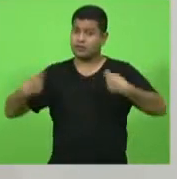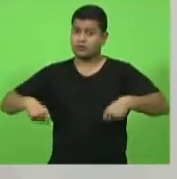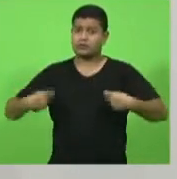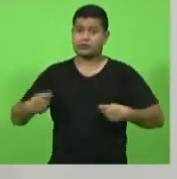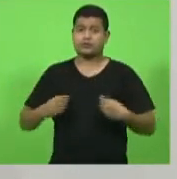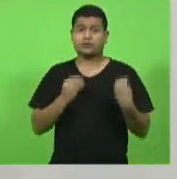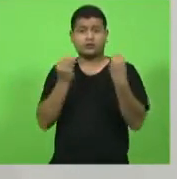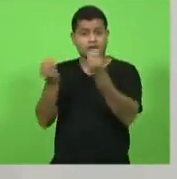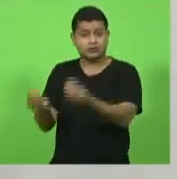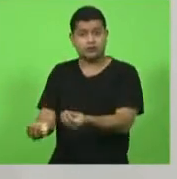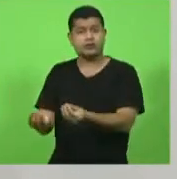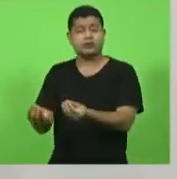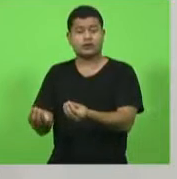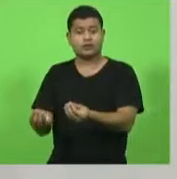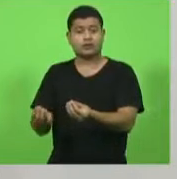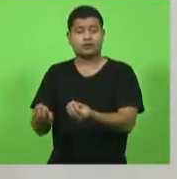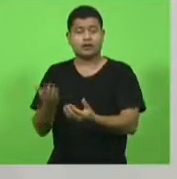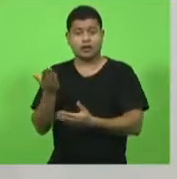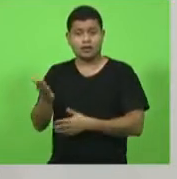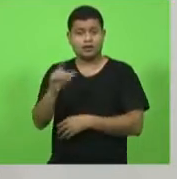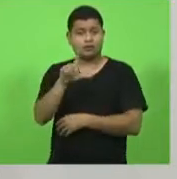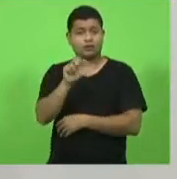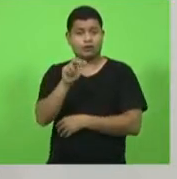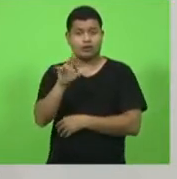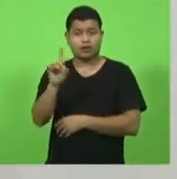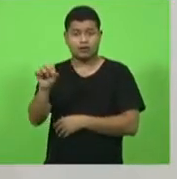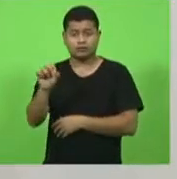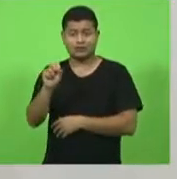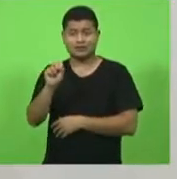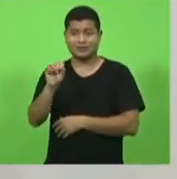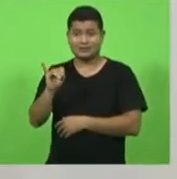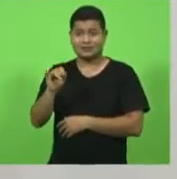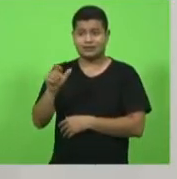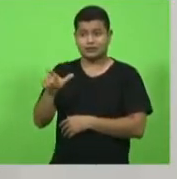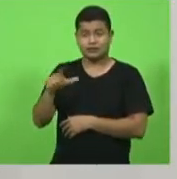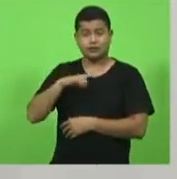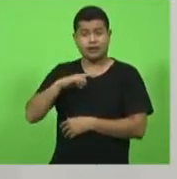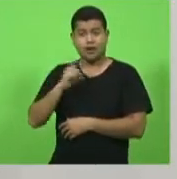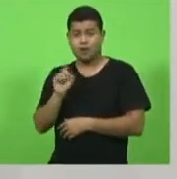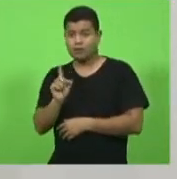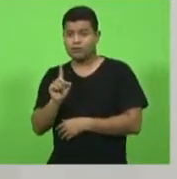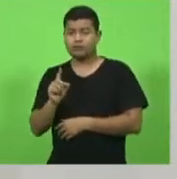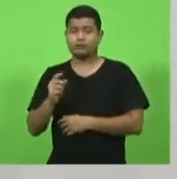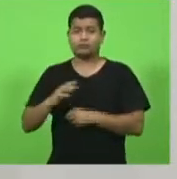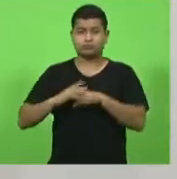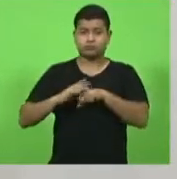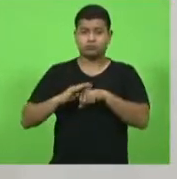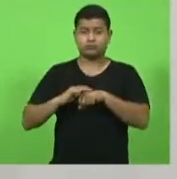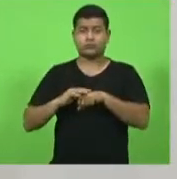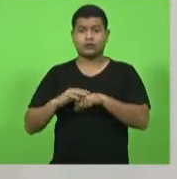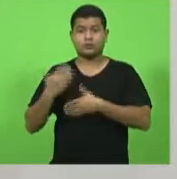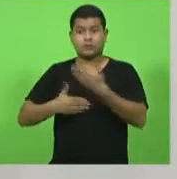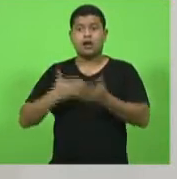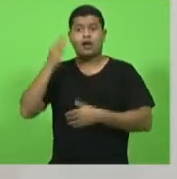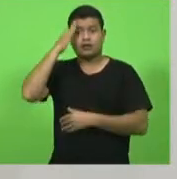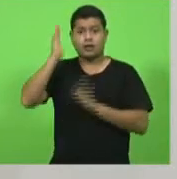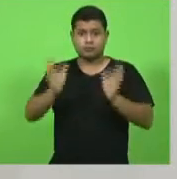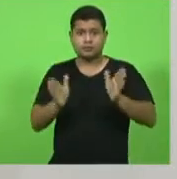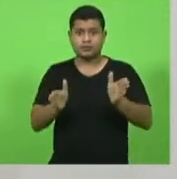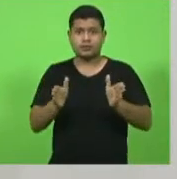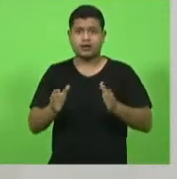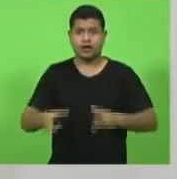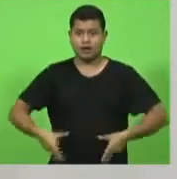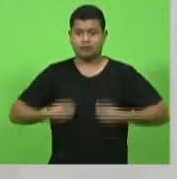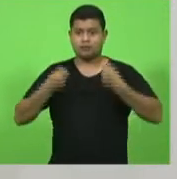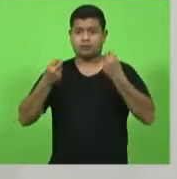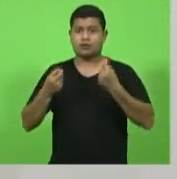entregue o laudo para ver se ele tem ou não tem a doença para que depois que ele possa saber ele vai lá na oncologia